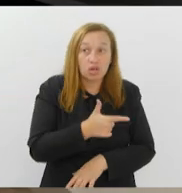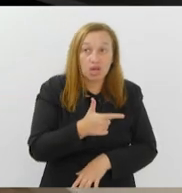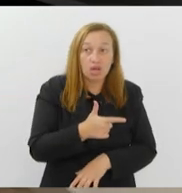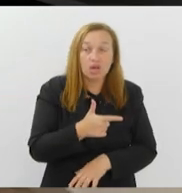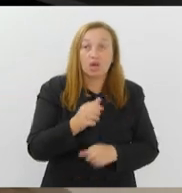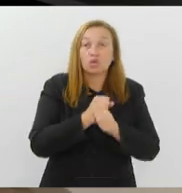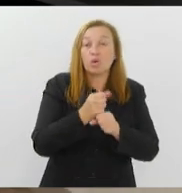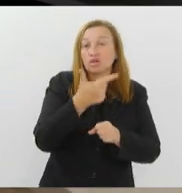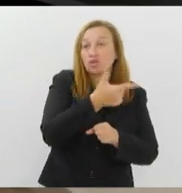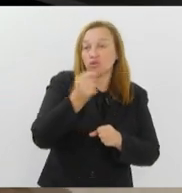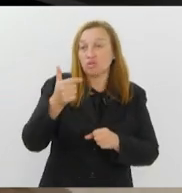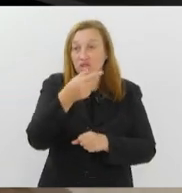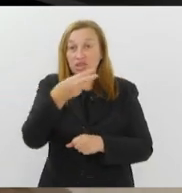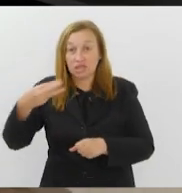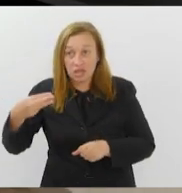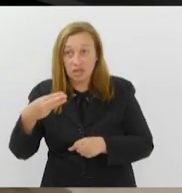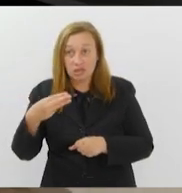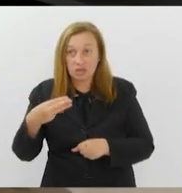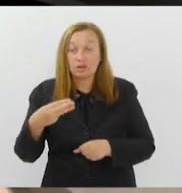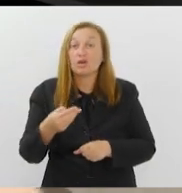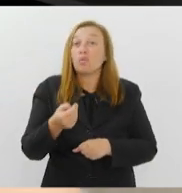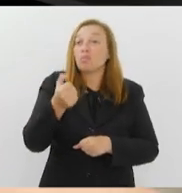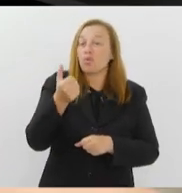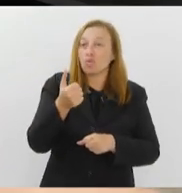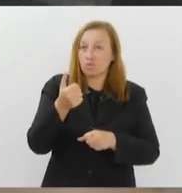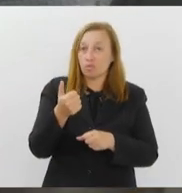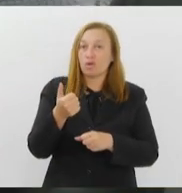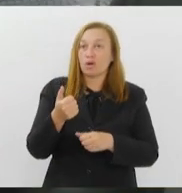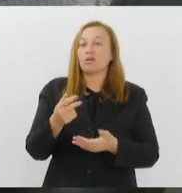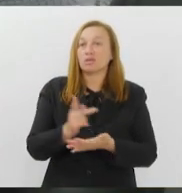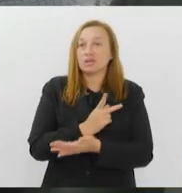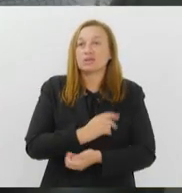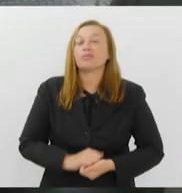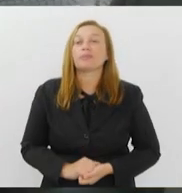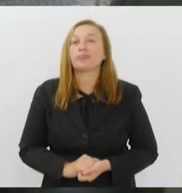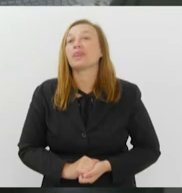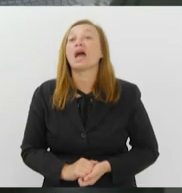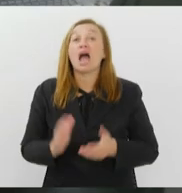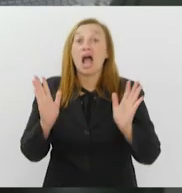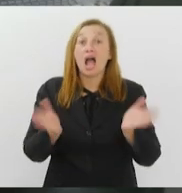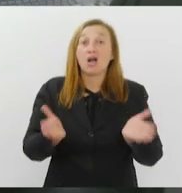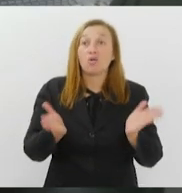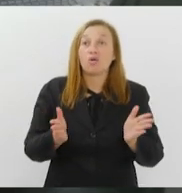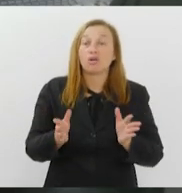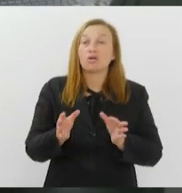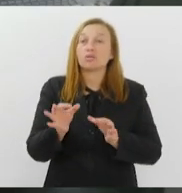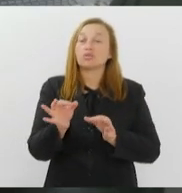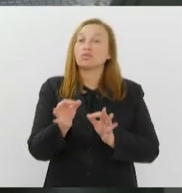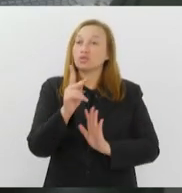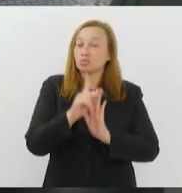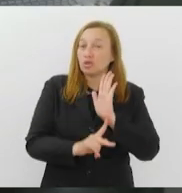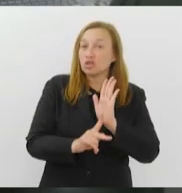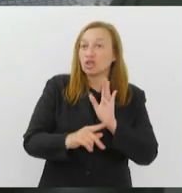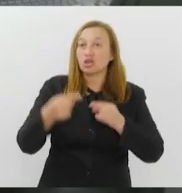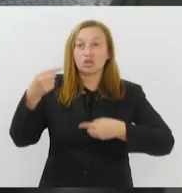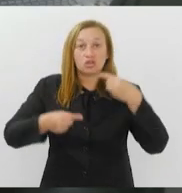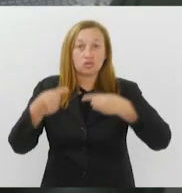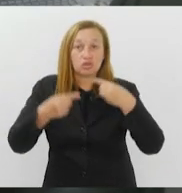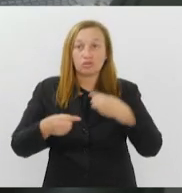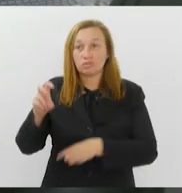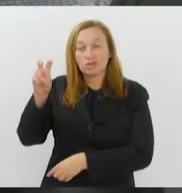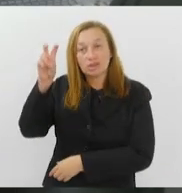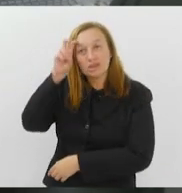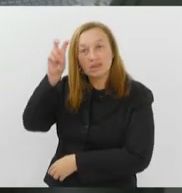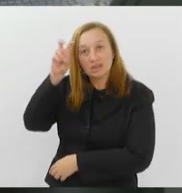2023, quando eles foram bem pouco frequentes. Veja agora os projetos que serão discutidos nesta quinta